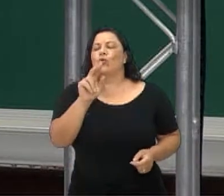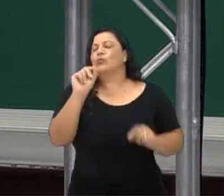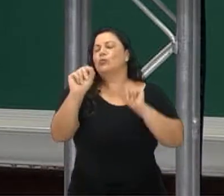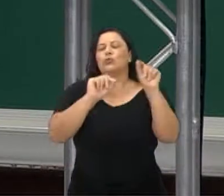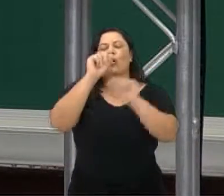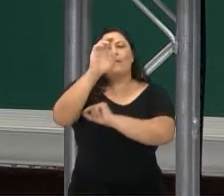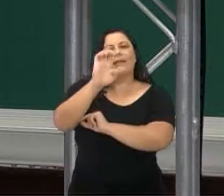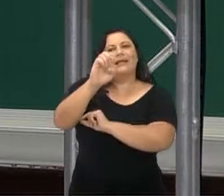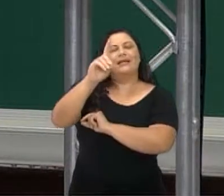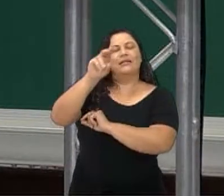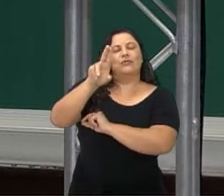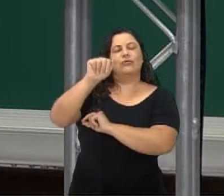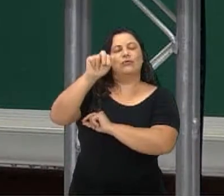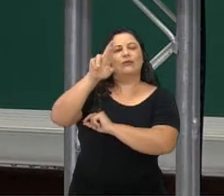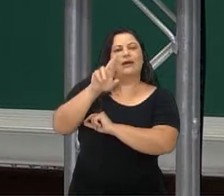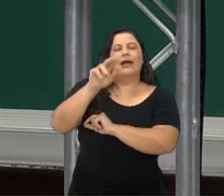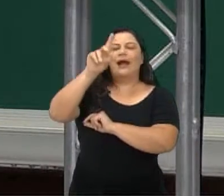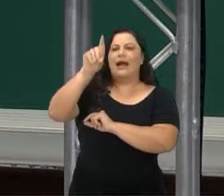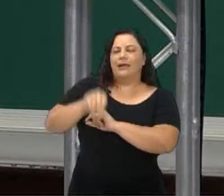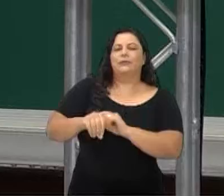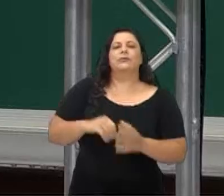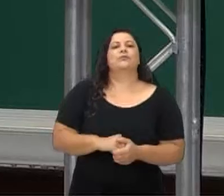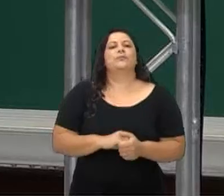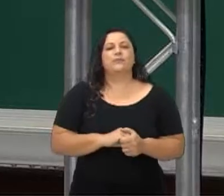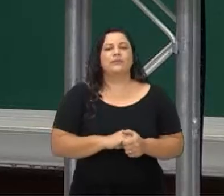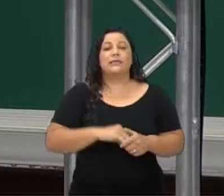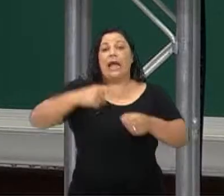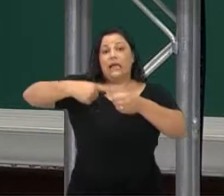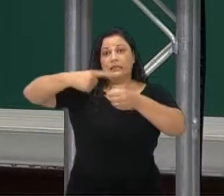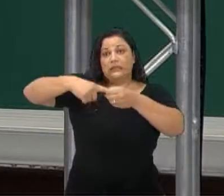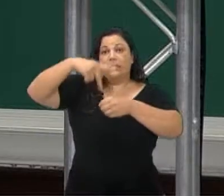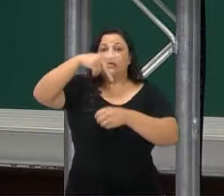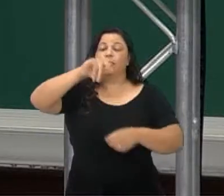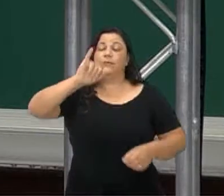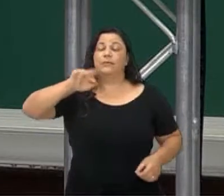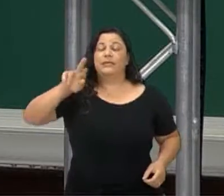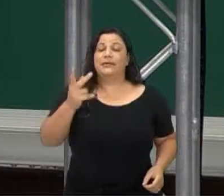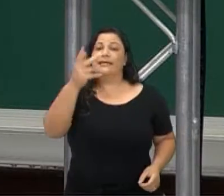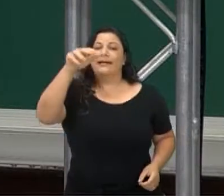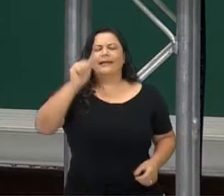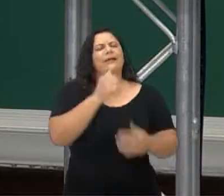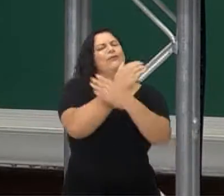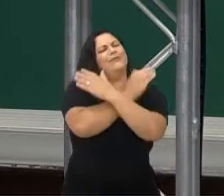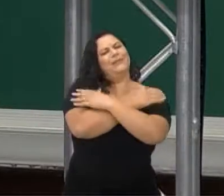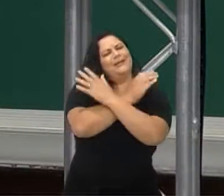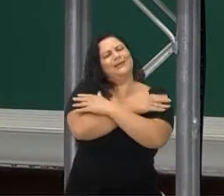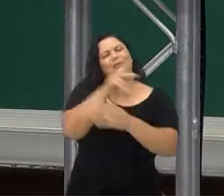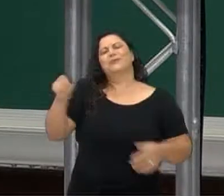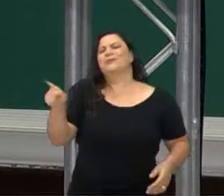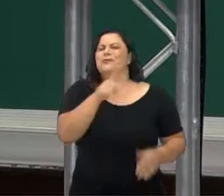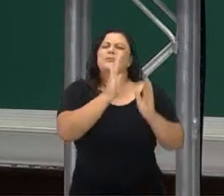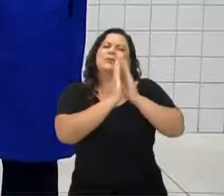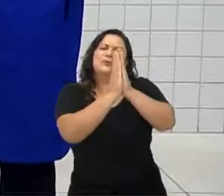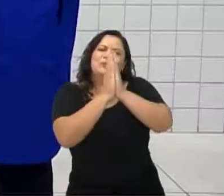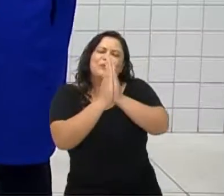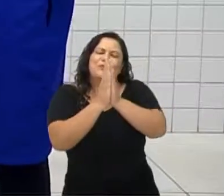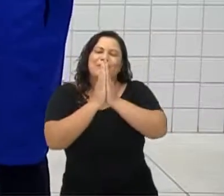Pinhão, Escola Castro Alves. Mane um abraço para os meus professores, por favor. Isso aí.